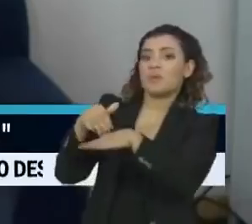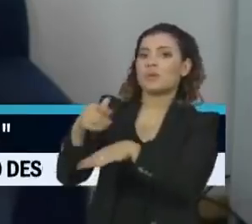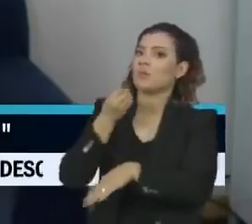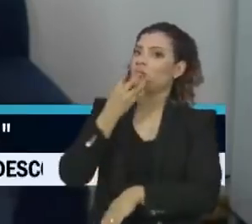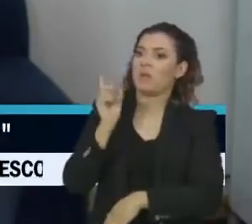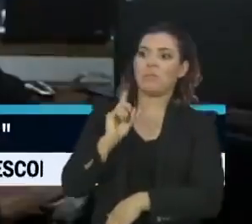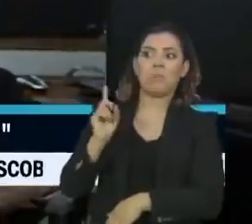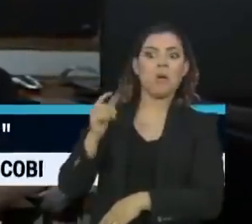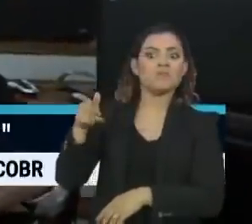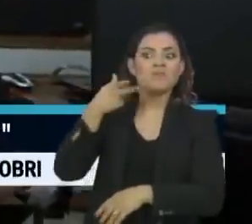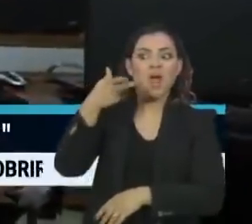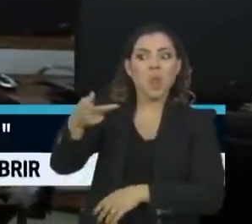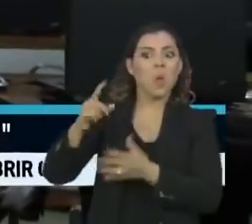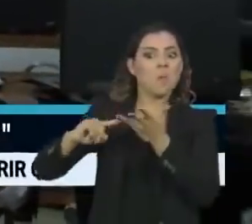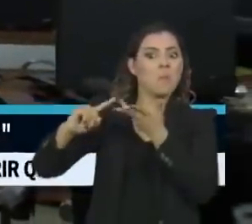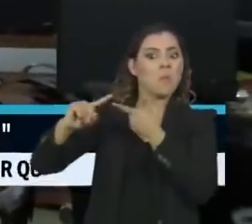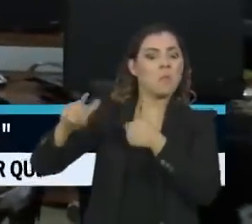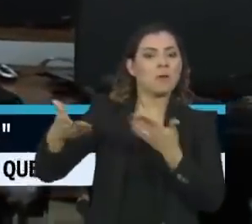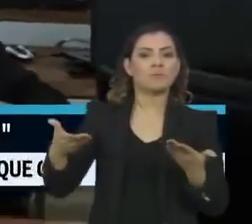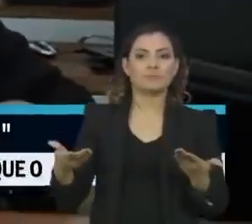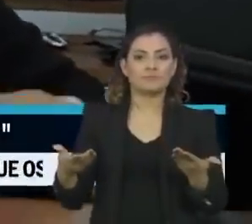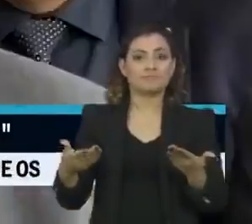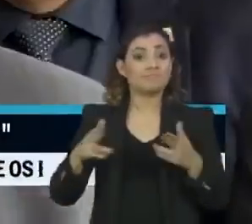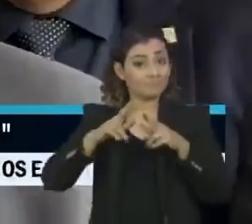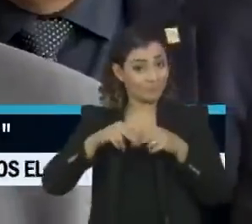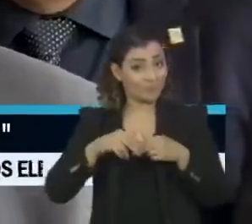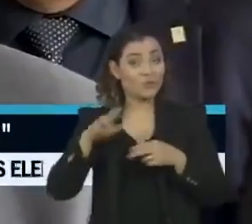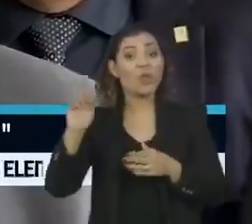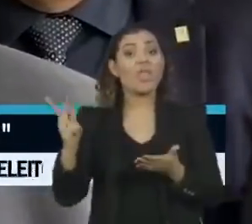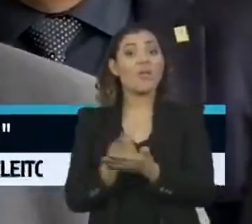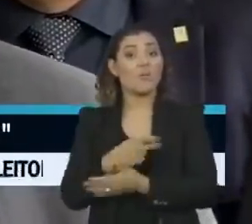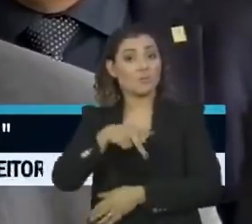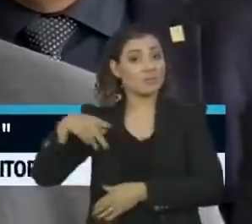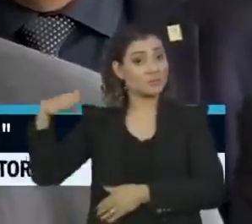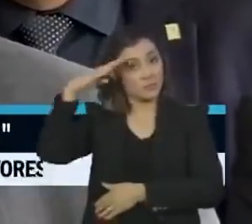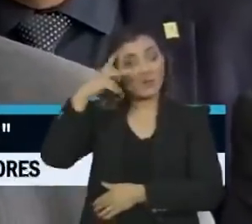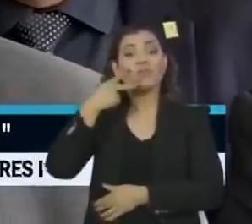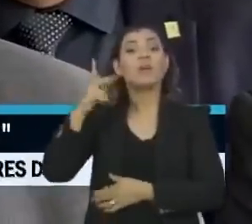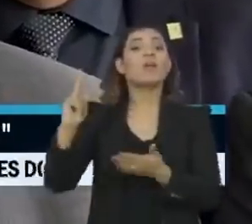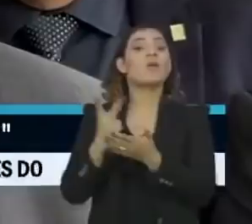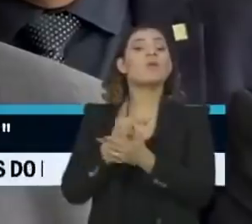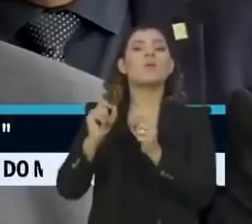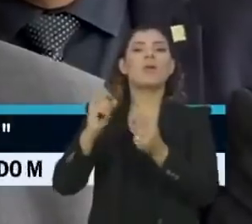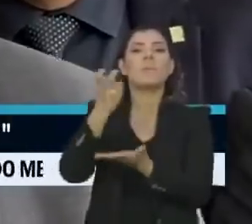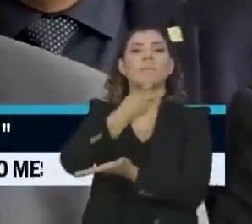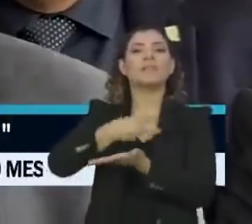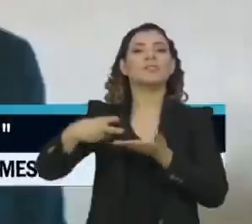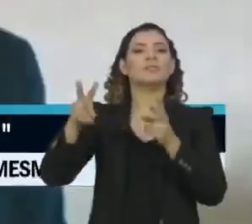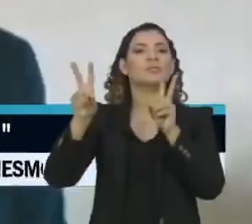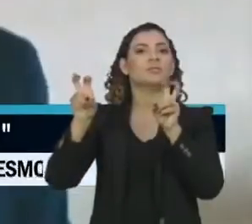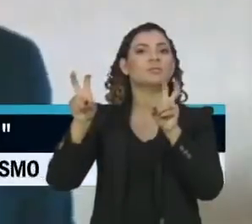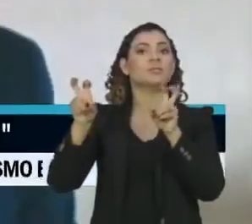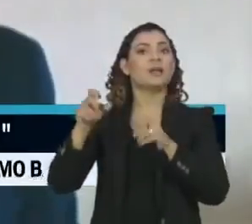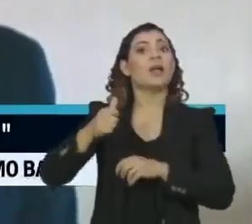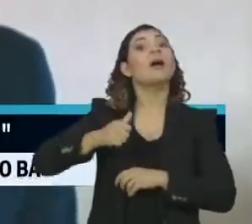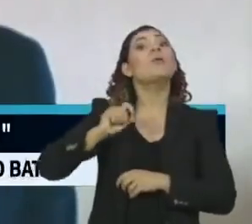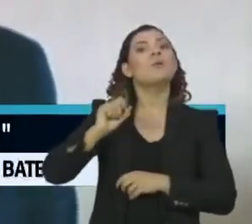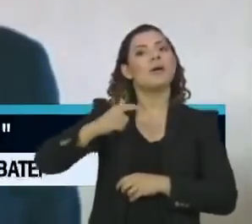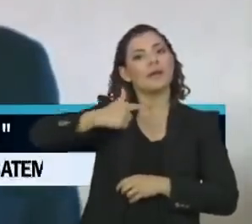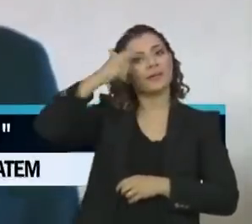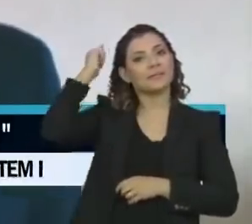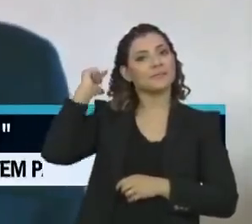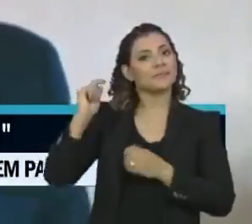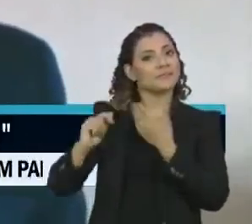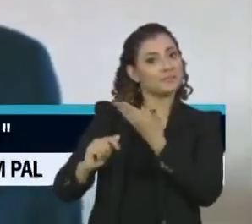que você falou com o Cajuru. Para Cajuru, o erro de Bolsonaro foi ter falado sobre o pedido de impeachment do ministro Alexandre de